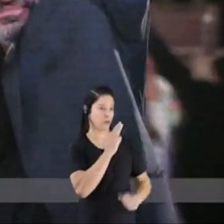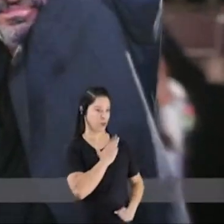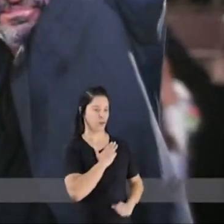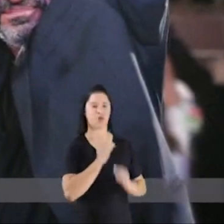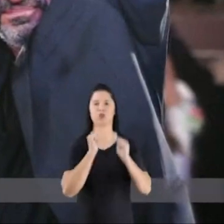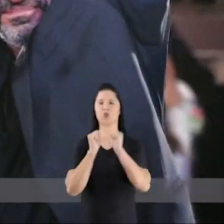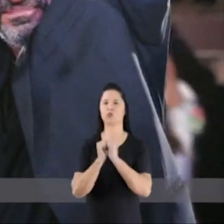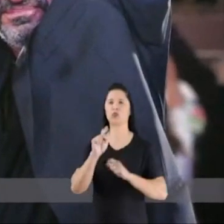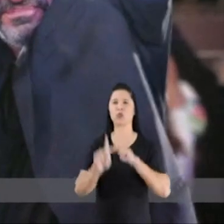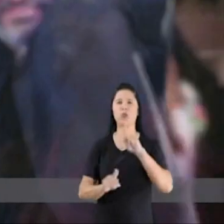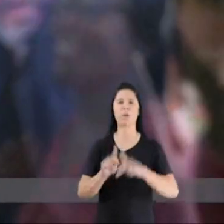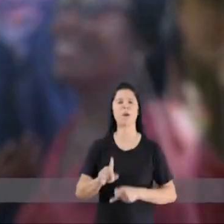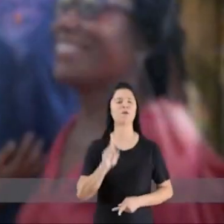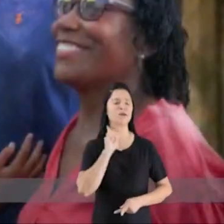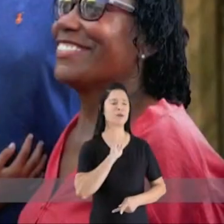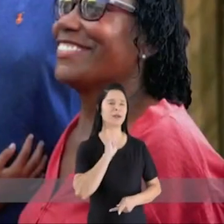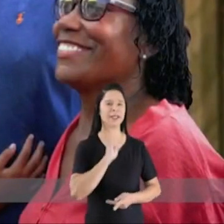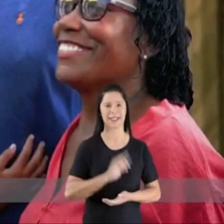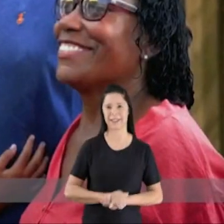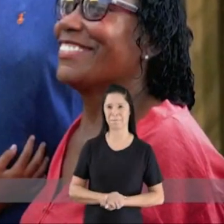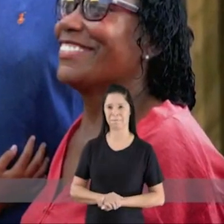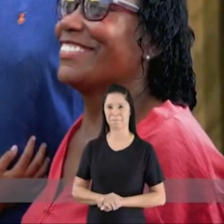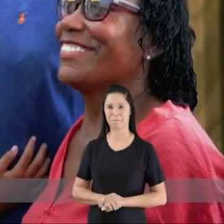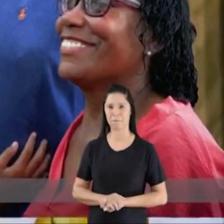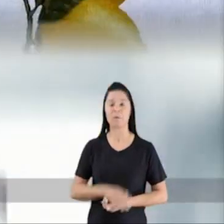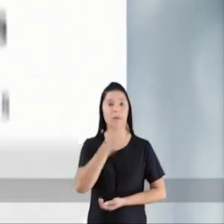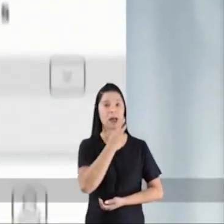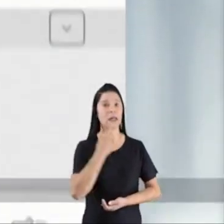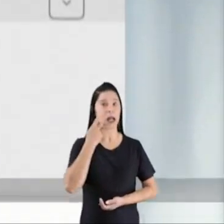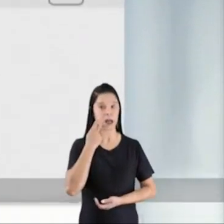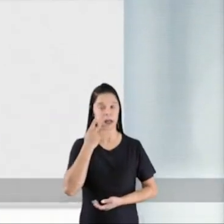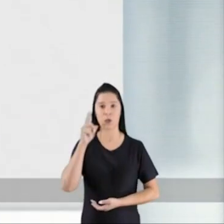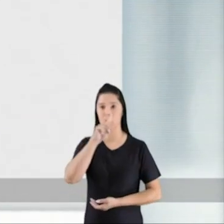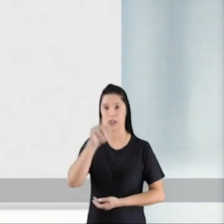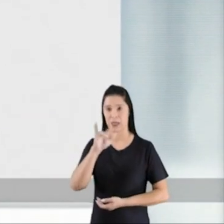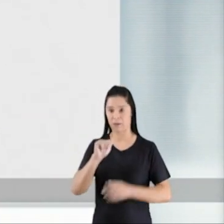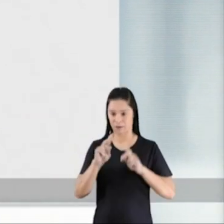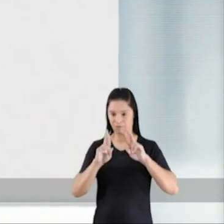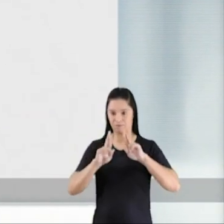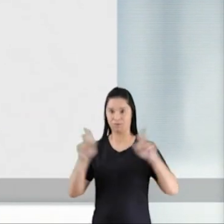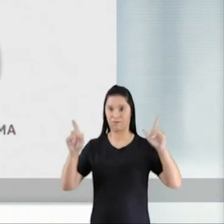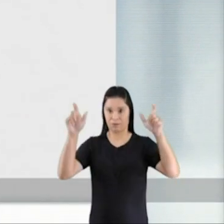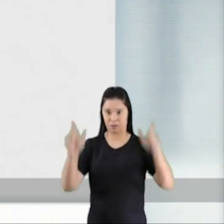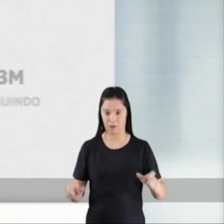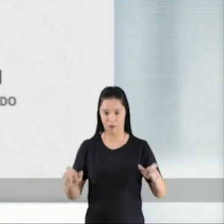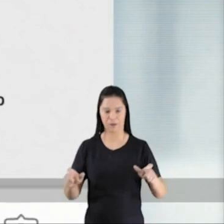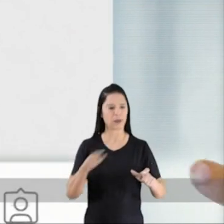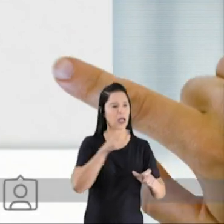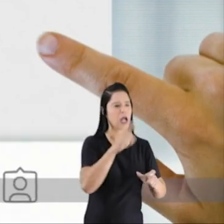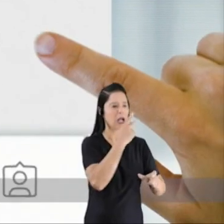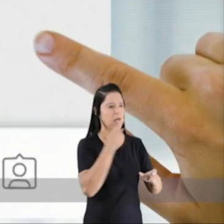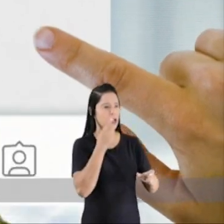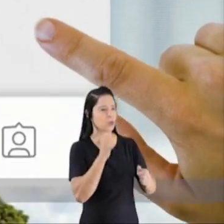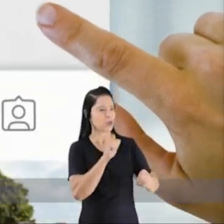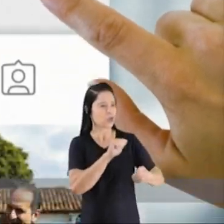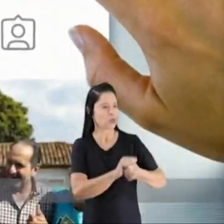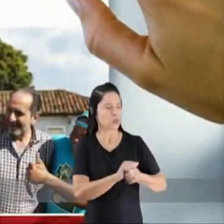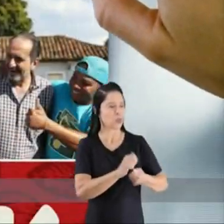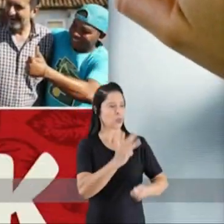Calil 55. Do lado do Lula, do lado do povo. Calil e Zema são bem diferentes. Calil